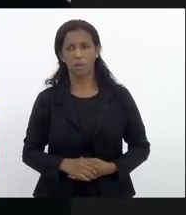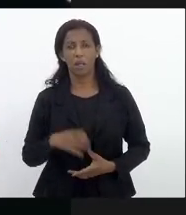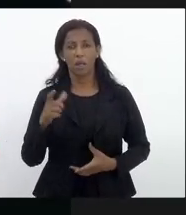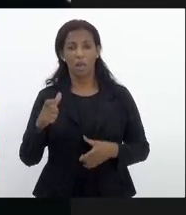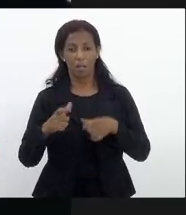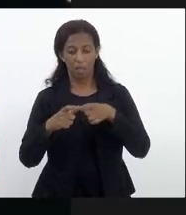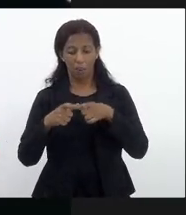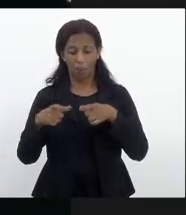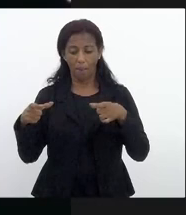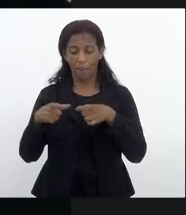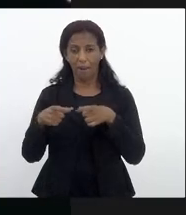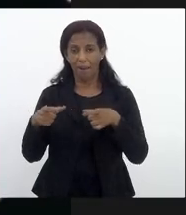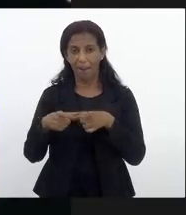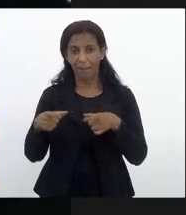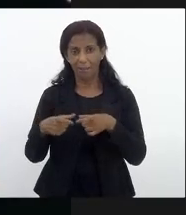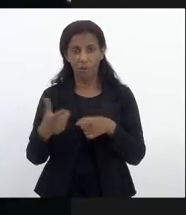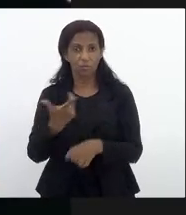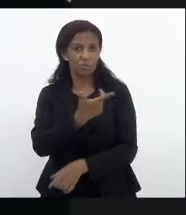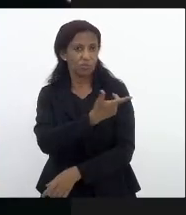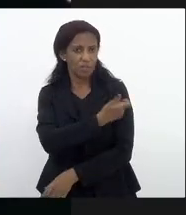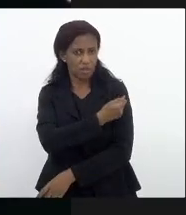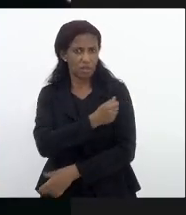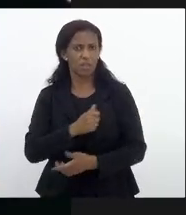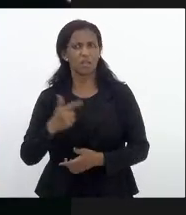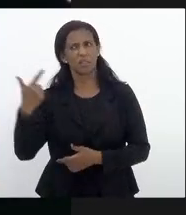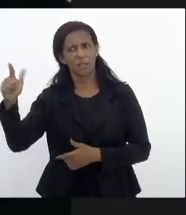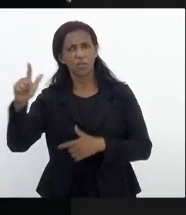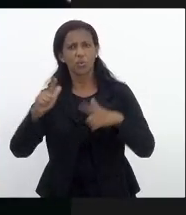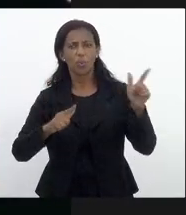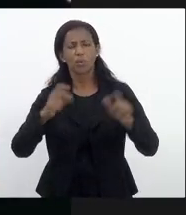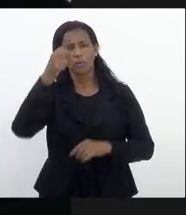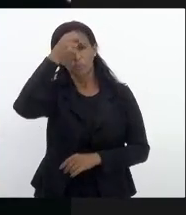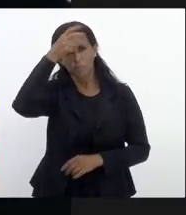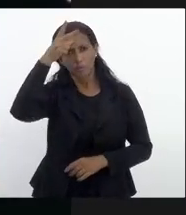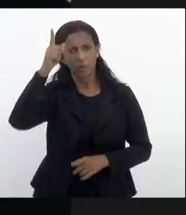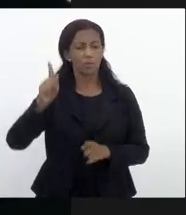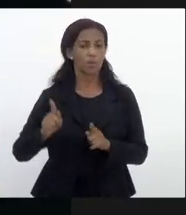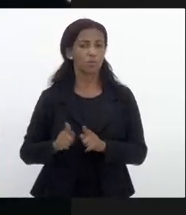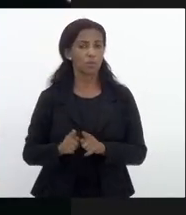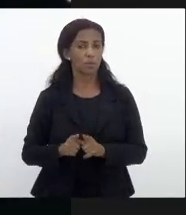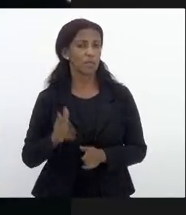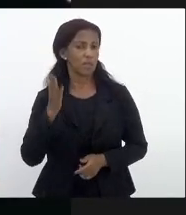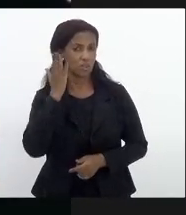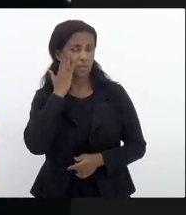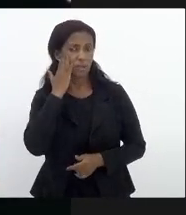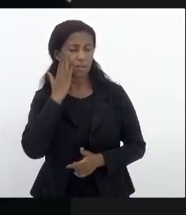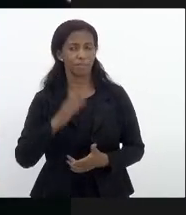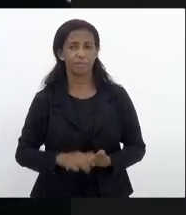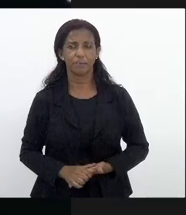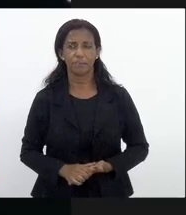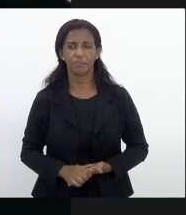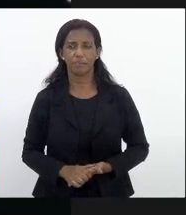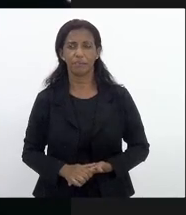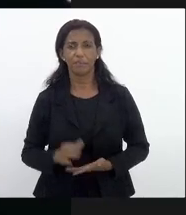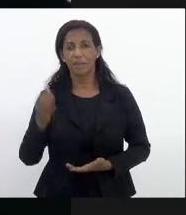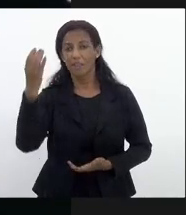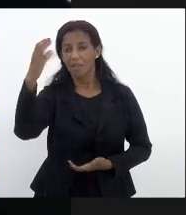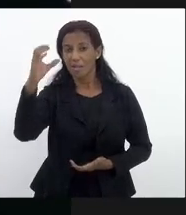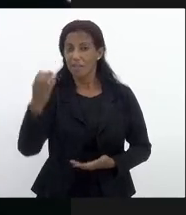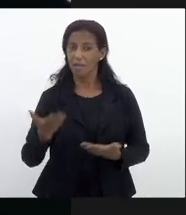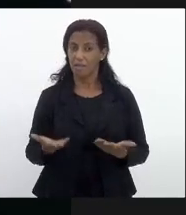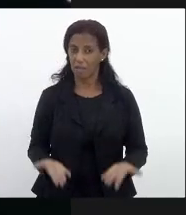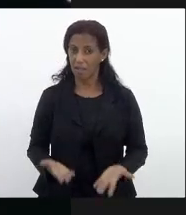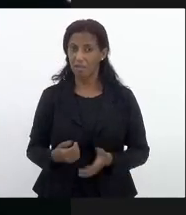passaporte sanitário seja adotado por outros municípios no estado e a gente sabe que a ciência é assim